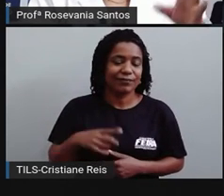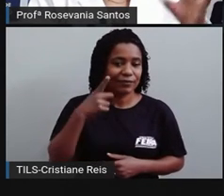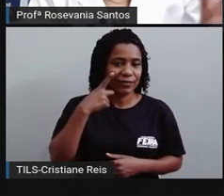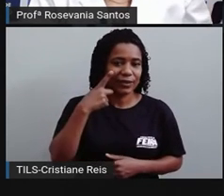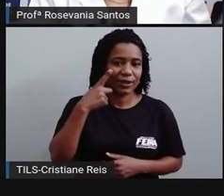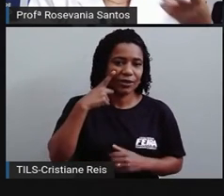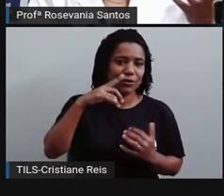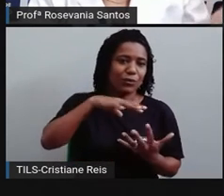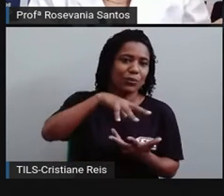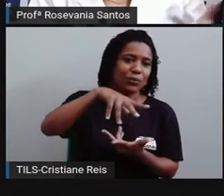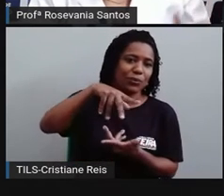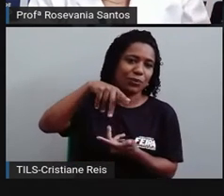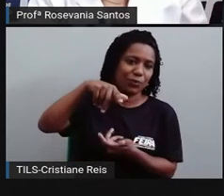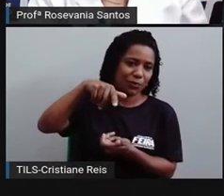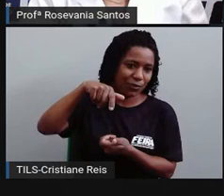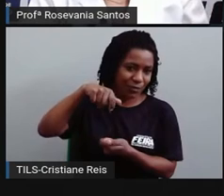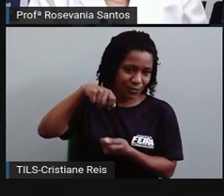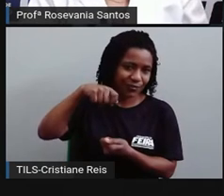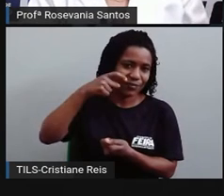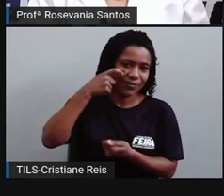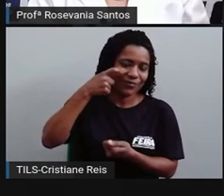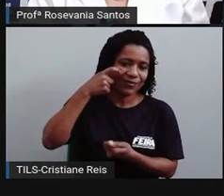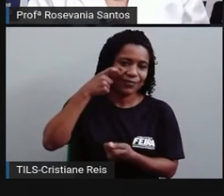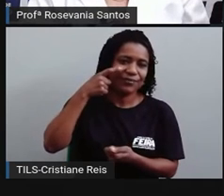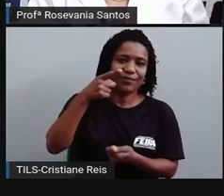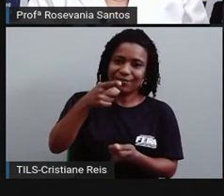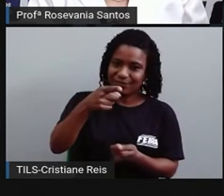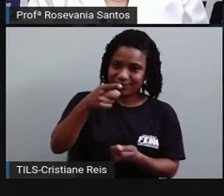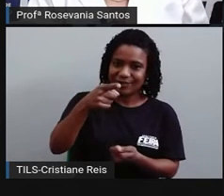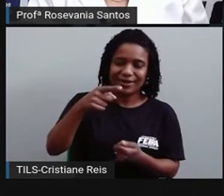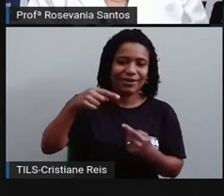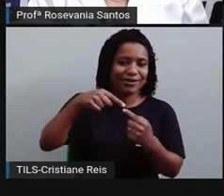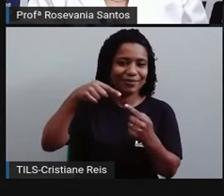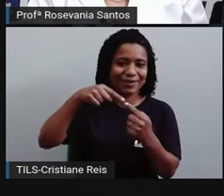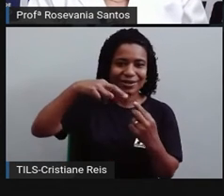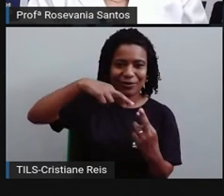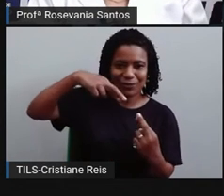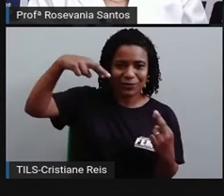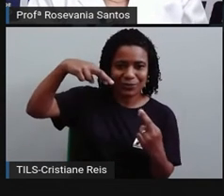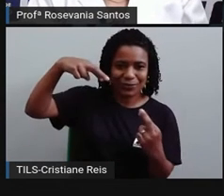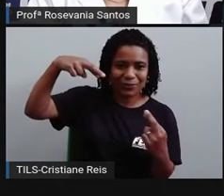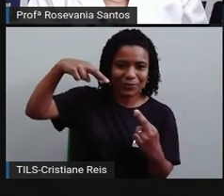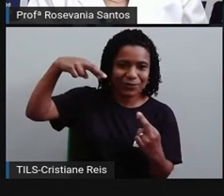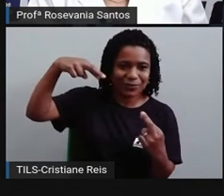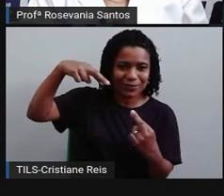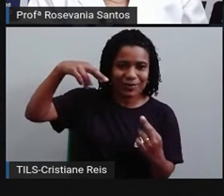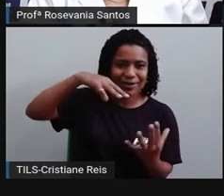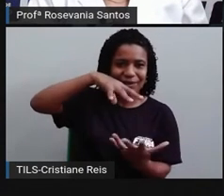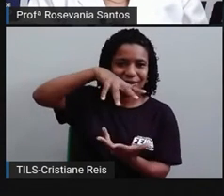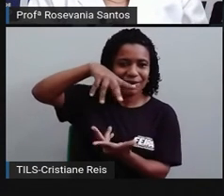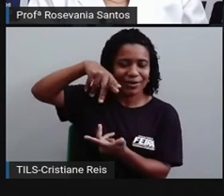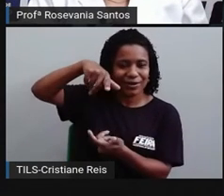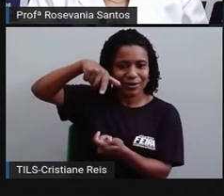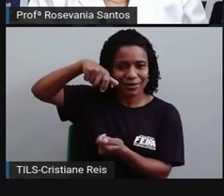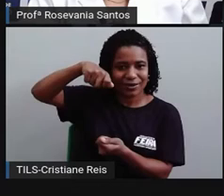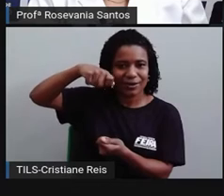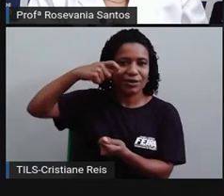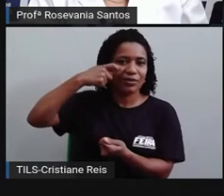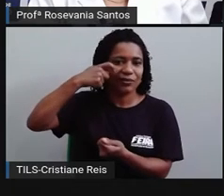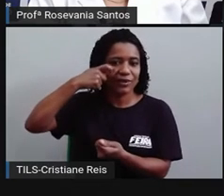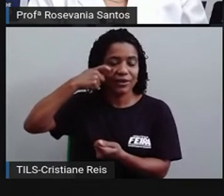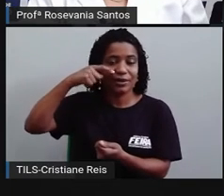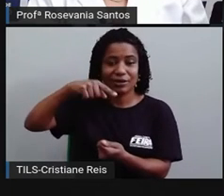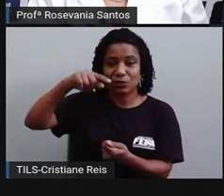solto lá, não tem nada dizendo o que é em cima e o que é embaixo, mas vocês estão vendo aqui ainda na convenção normal, né, onde a gente tem a Europa na parte de